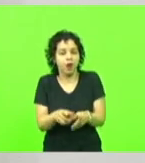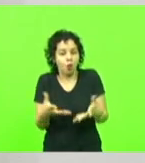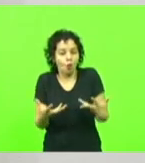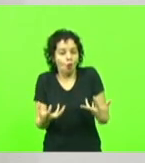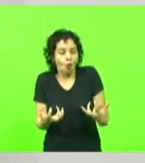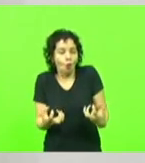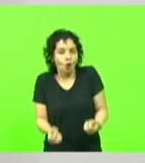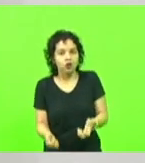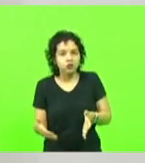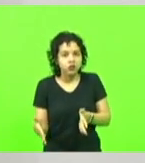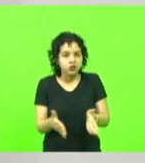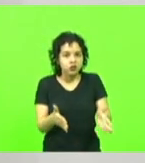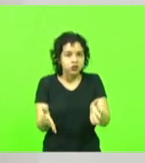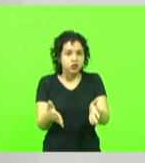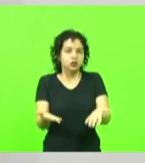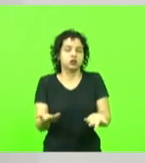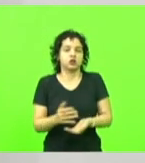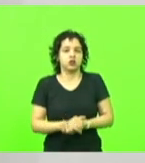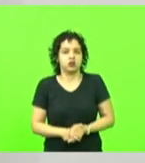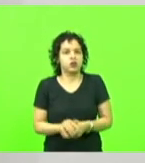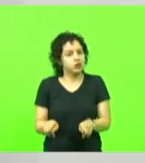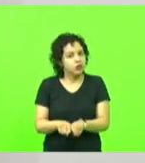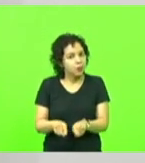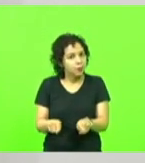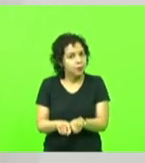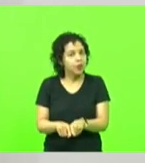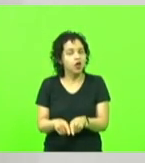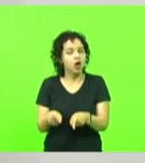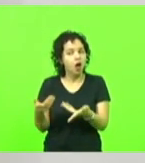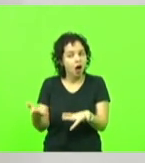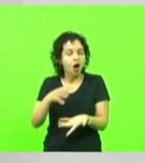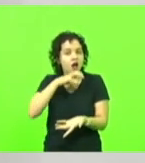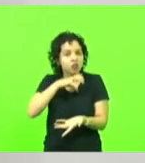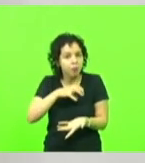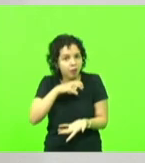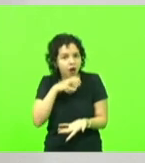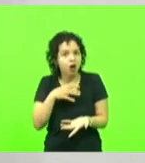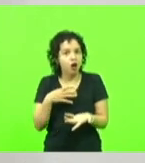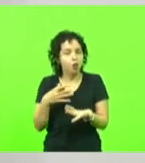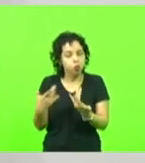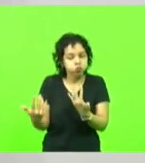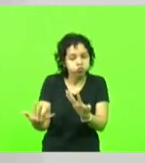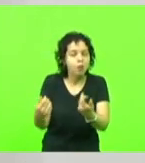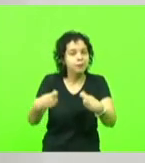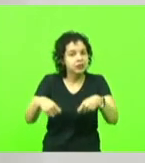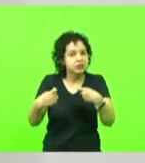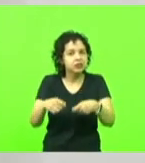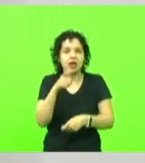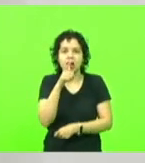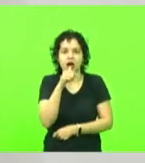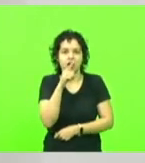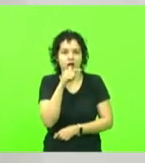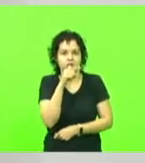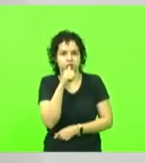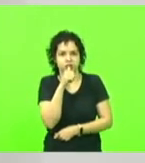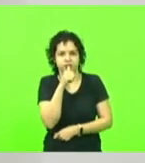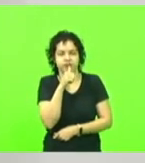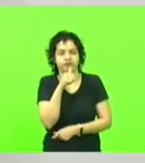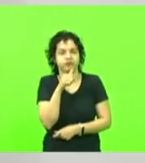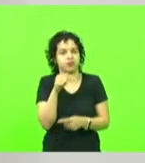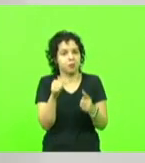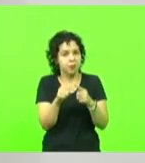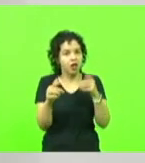expõem em xeque a fauna, a flora, que precisam de água para sobreviver. Em termos de clima, estamos todos